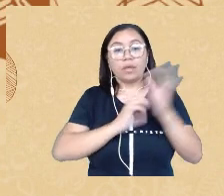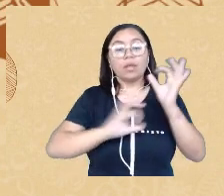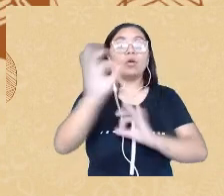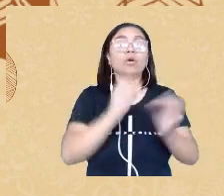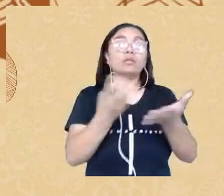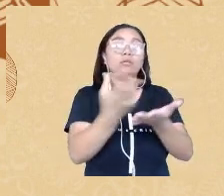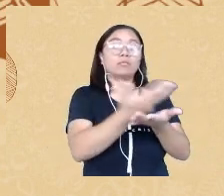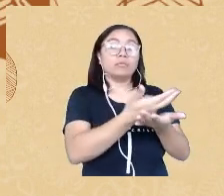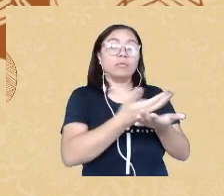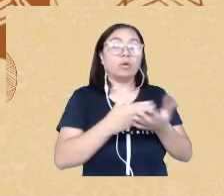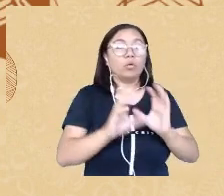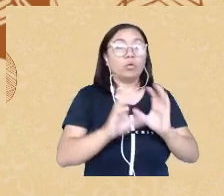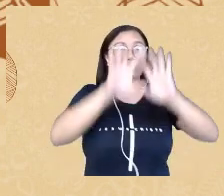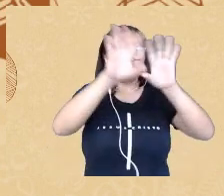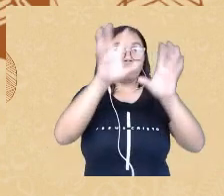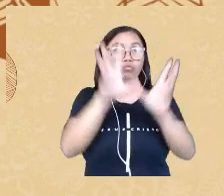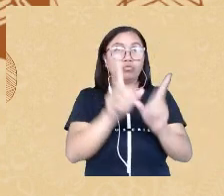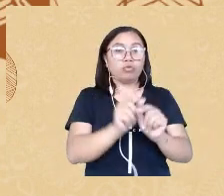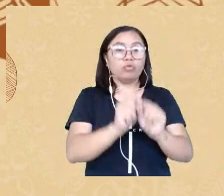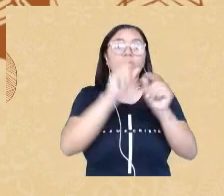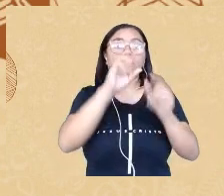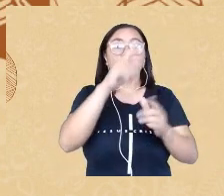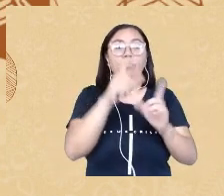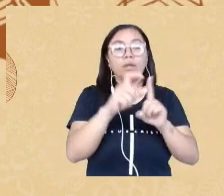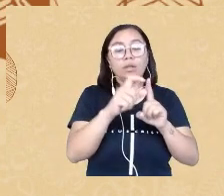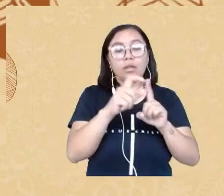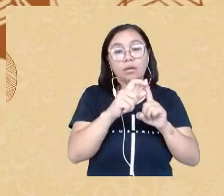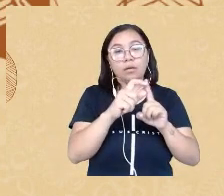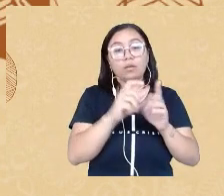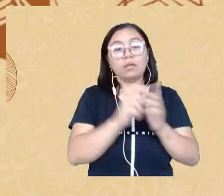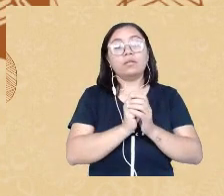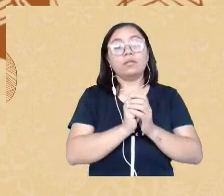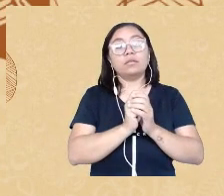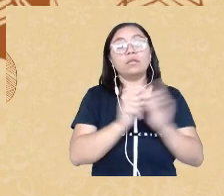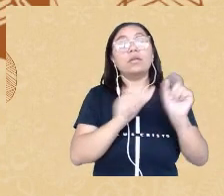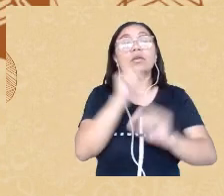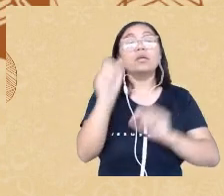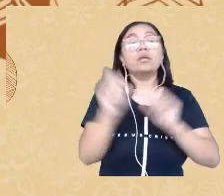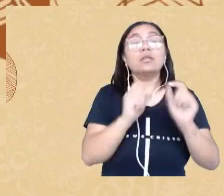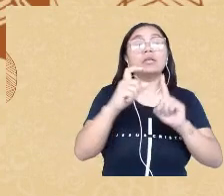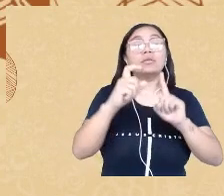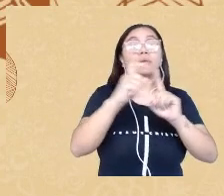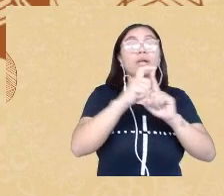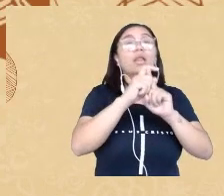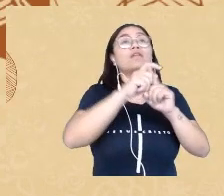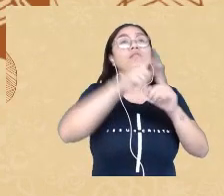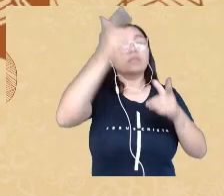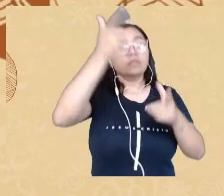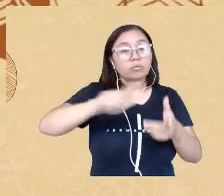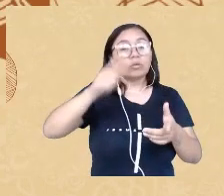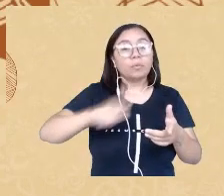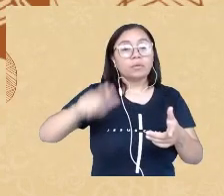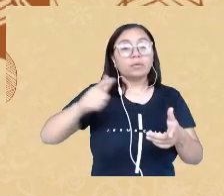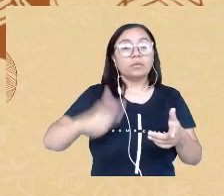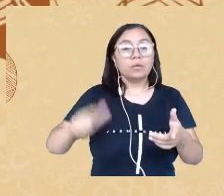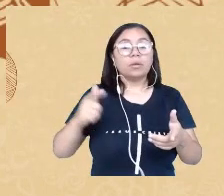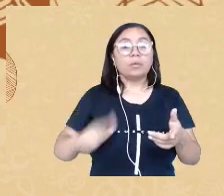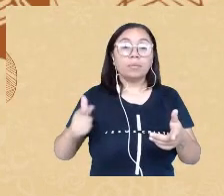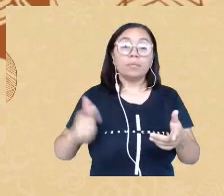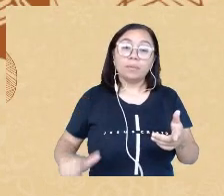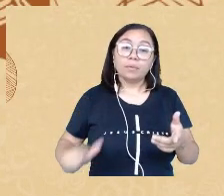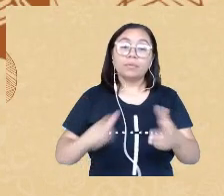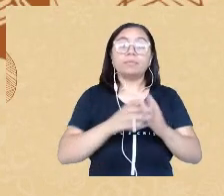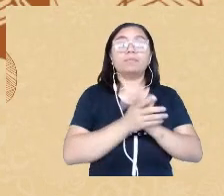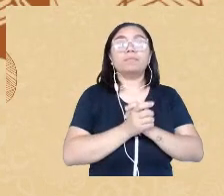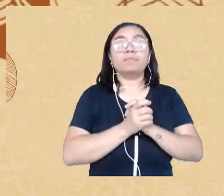nuvem de palavras em que as palavras que mais se repetem ou que tiveram maior frequência elas